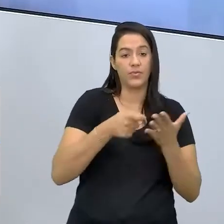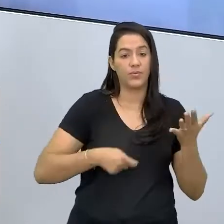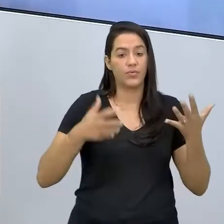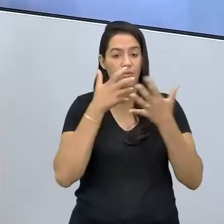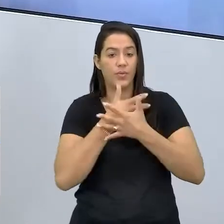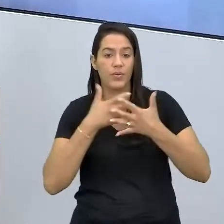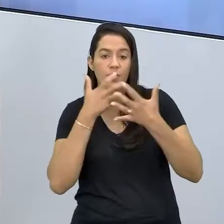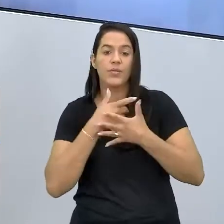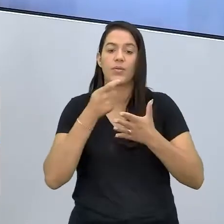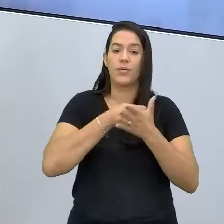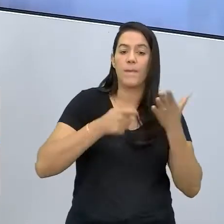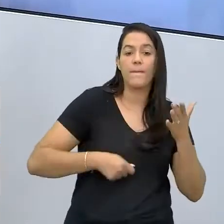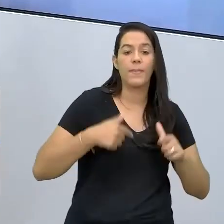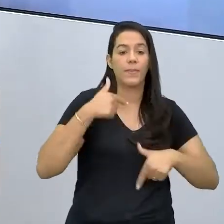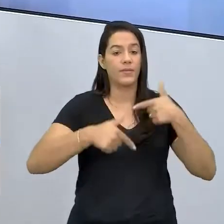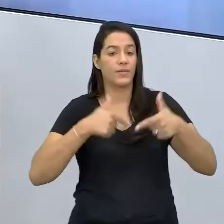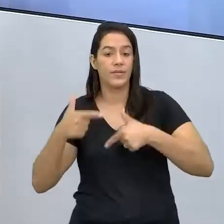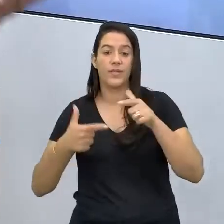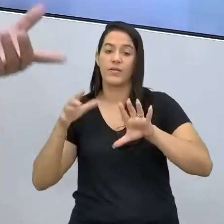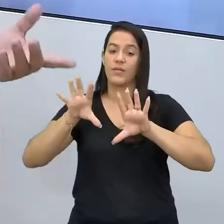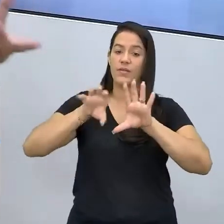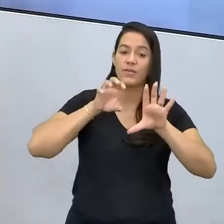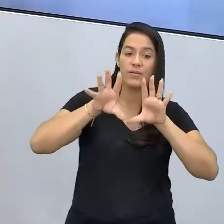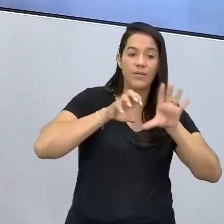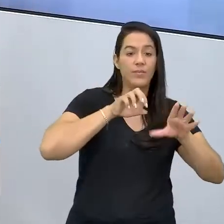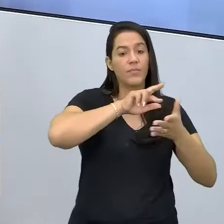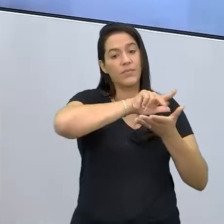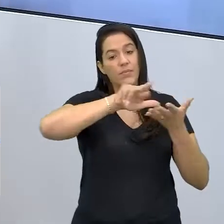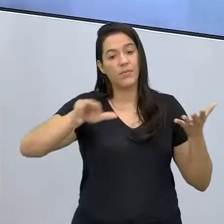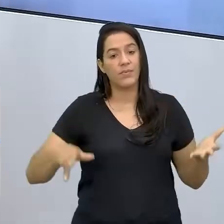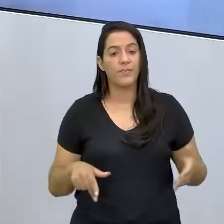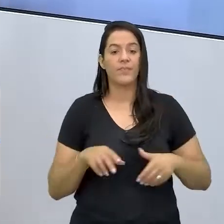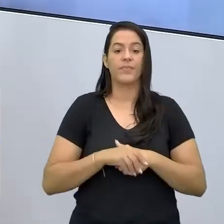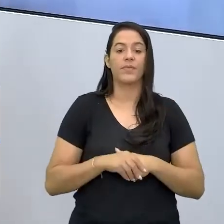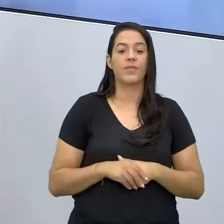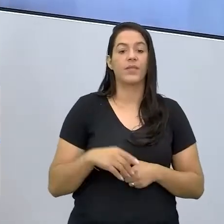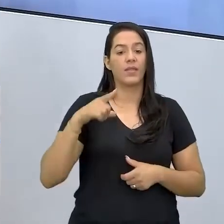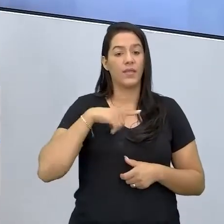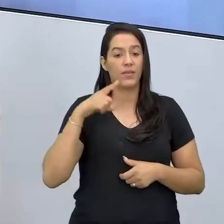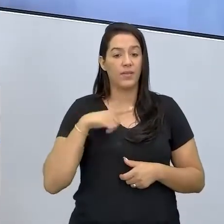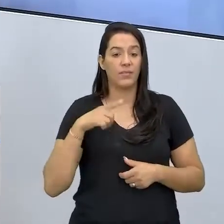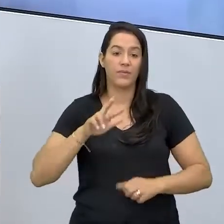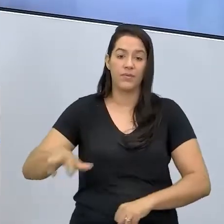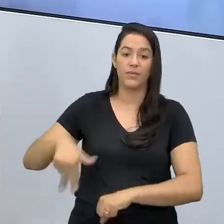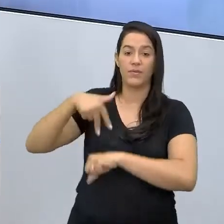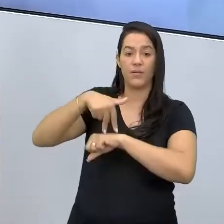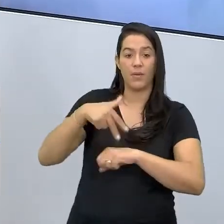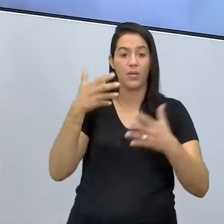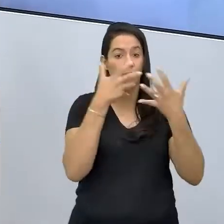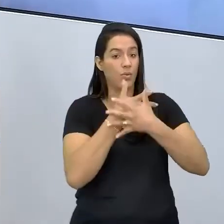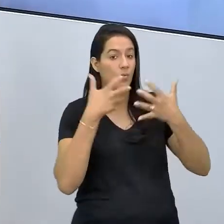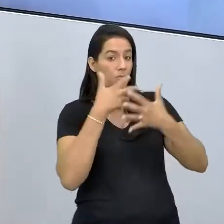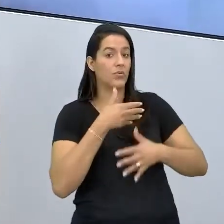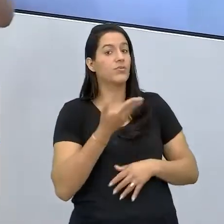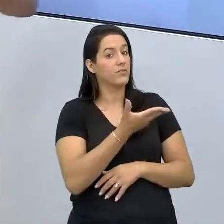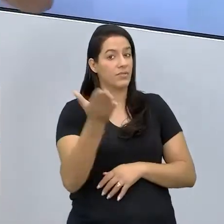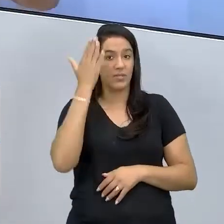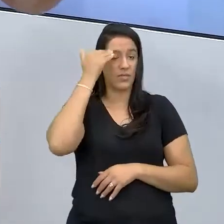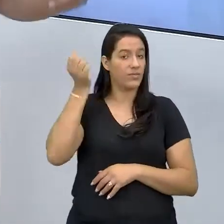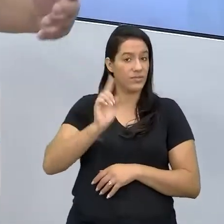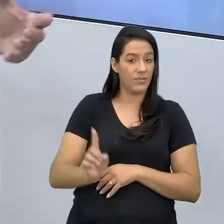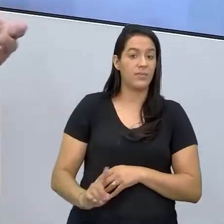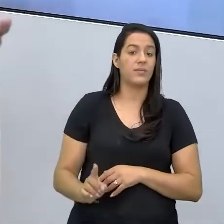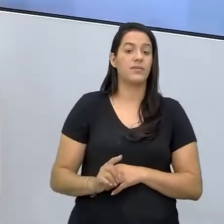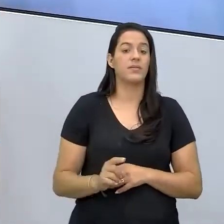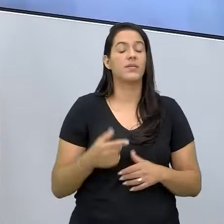cantor, compositor, eu faço trabalho de gravações para várias editoras também. Eu sou cerimonialista, eu trabalho com música. Mas isso você não sabia. Porque